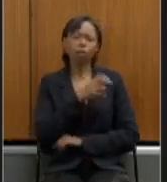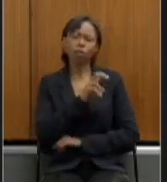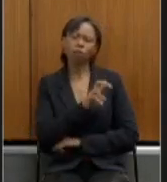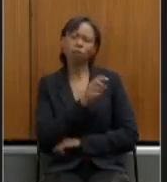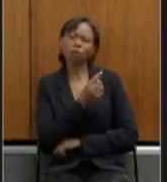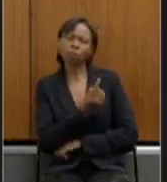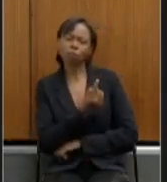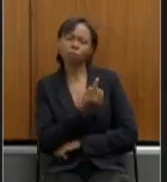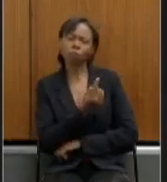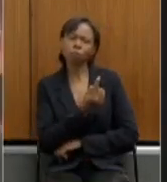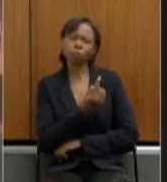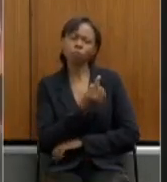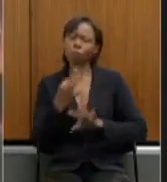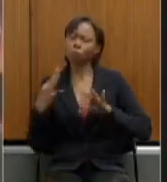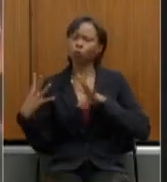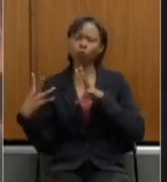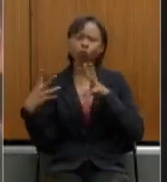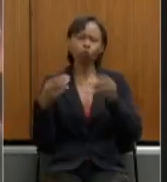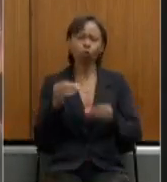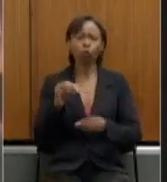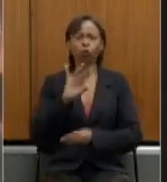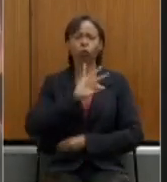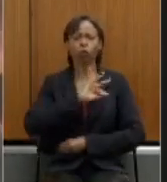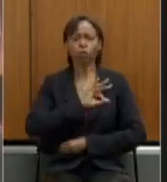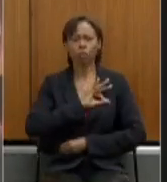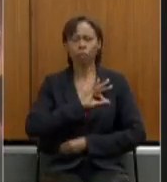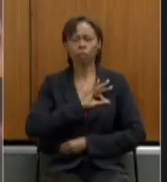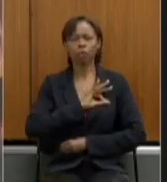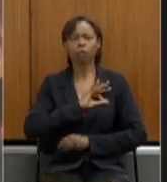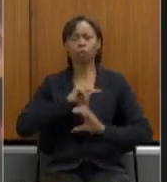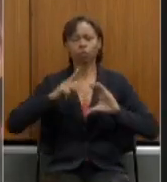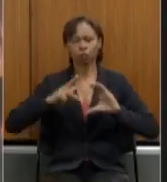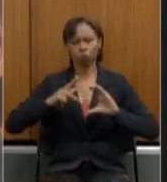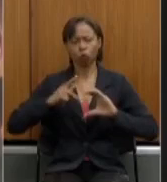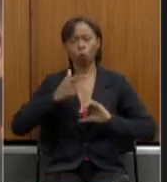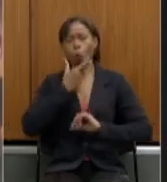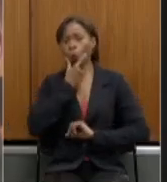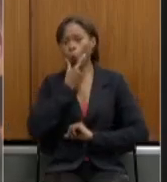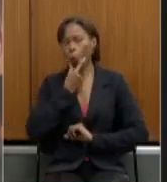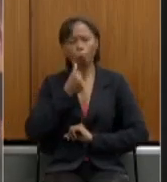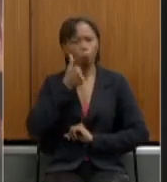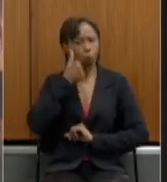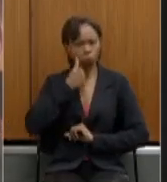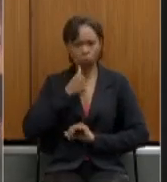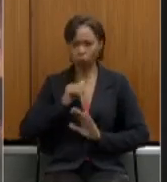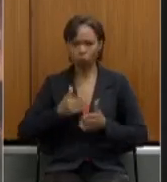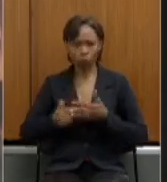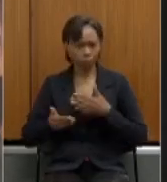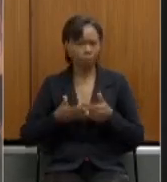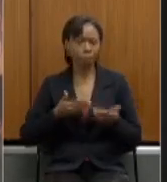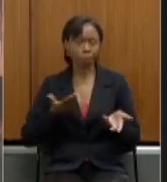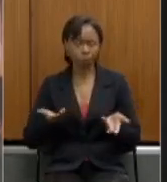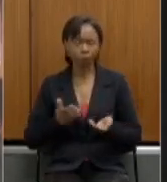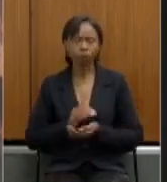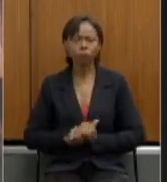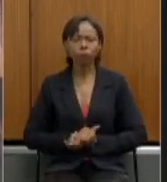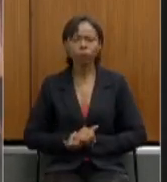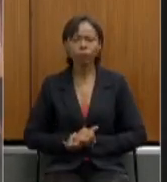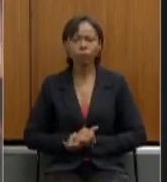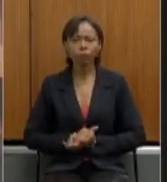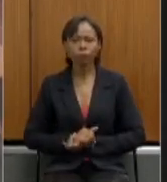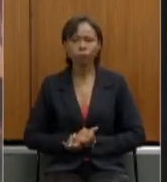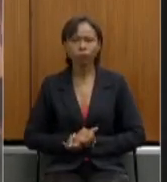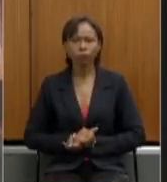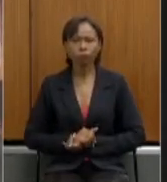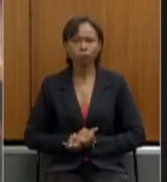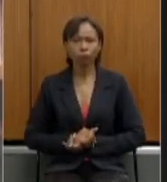para todos os policiais homens e mulheres com relação aos militares como